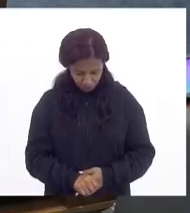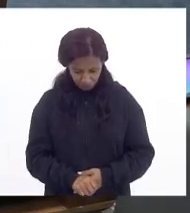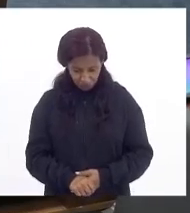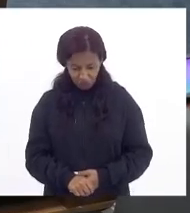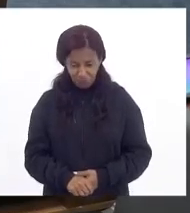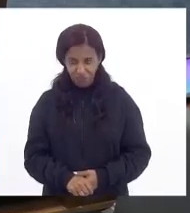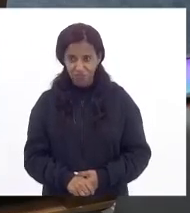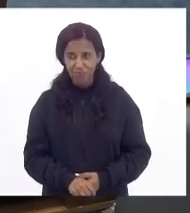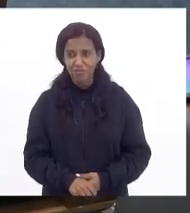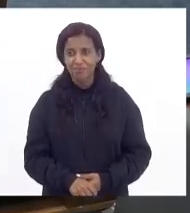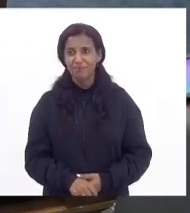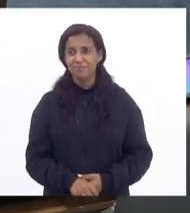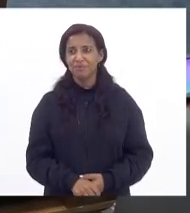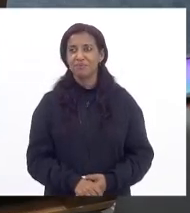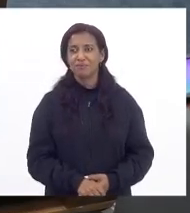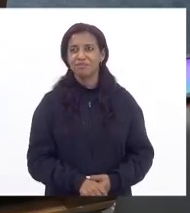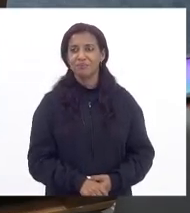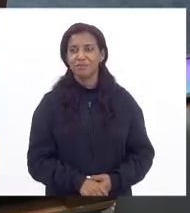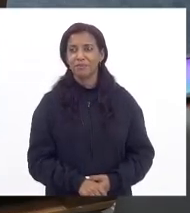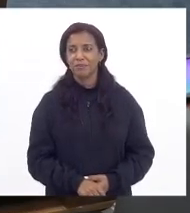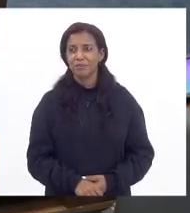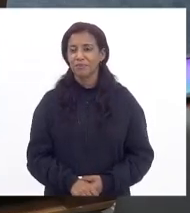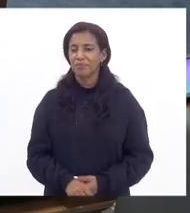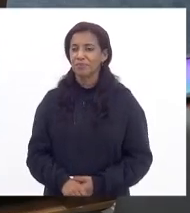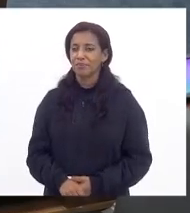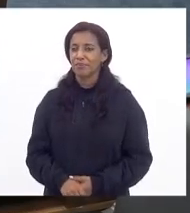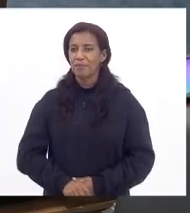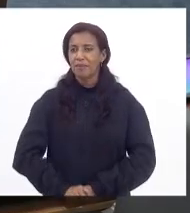Fique à